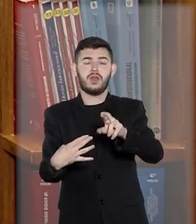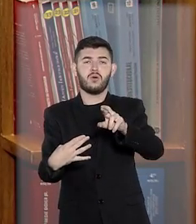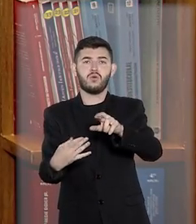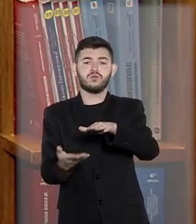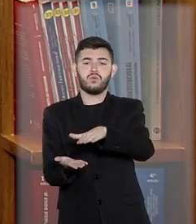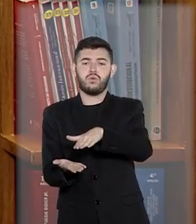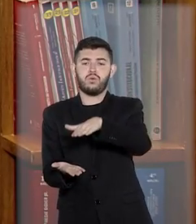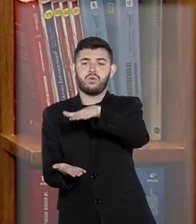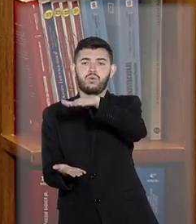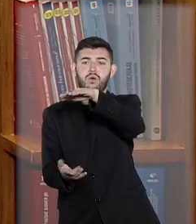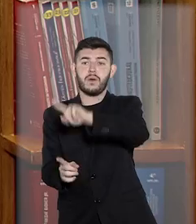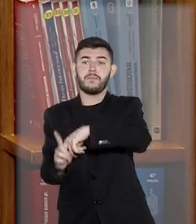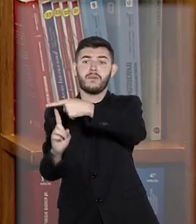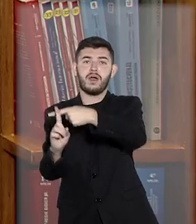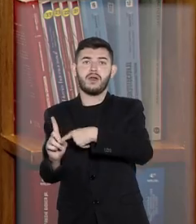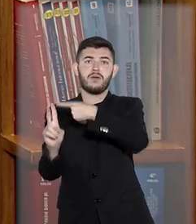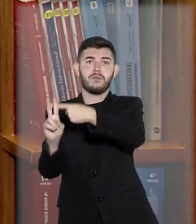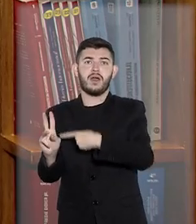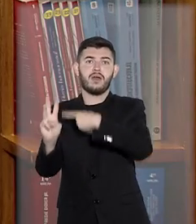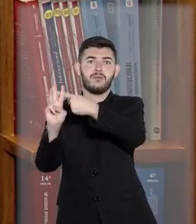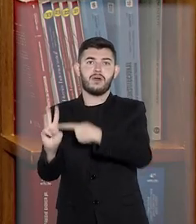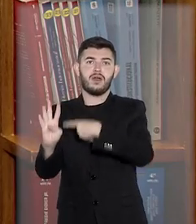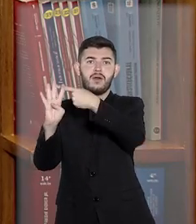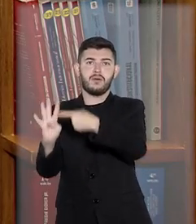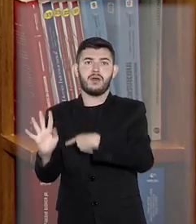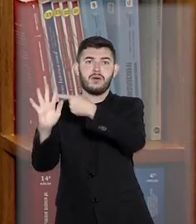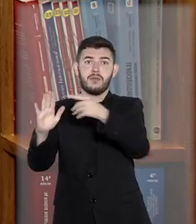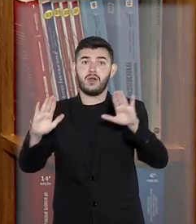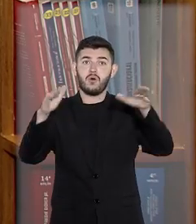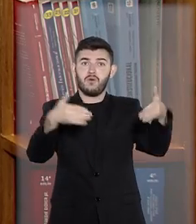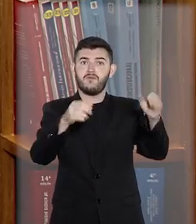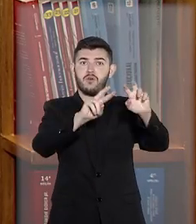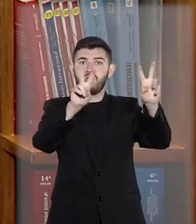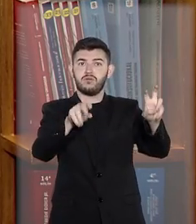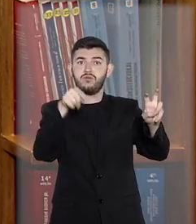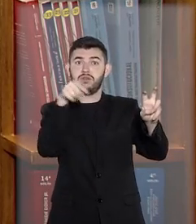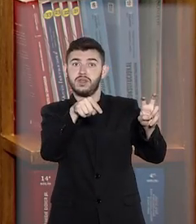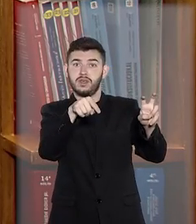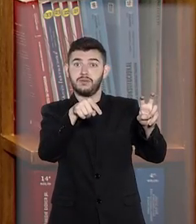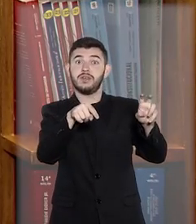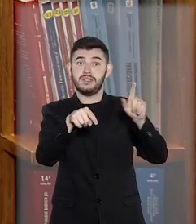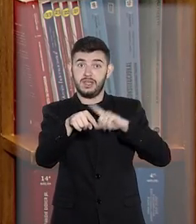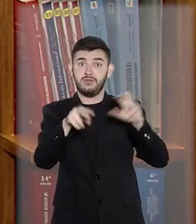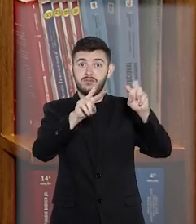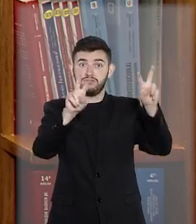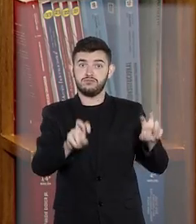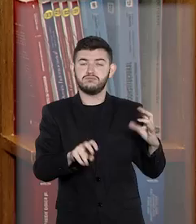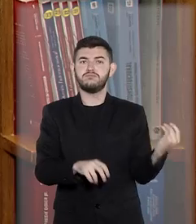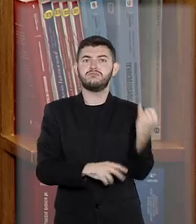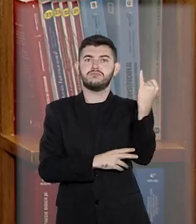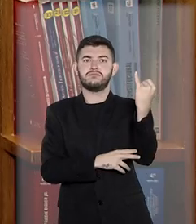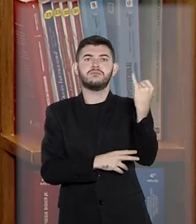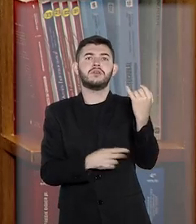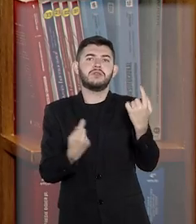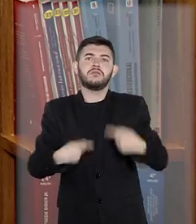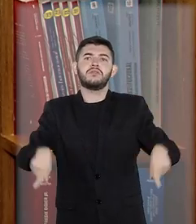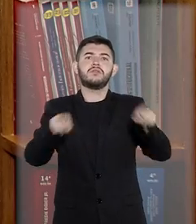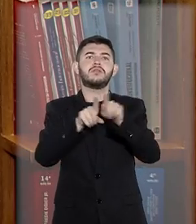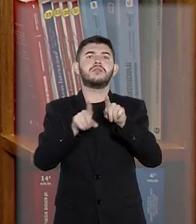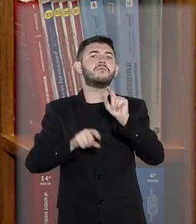sobre uma questão. Basta a existência de uma questão relevante e não há